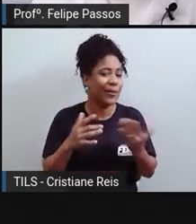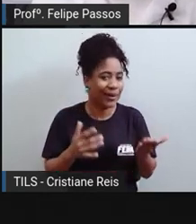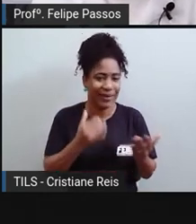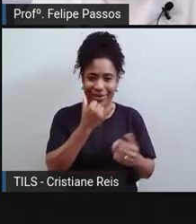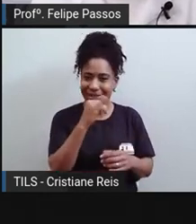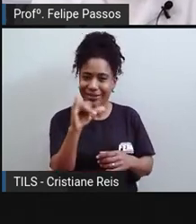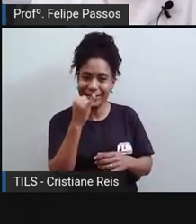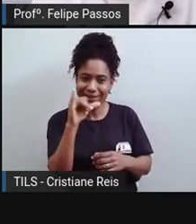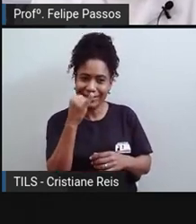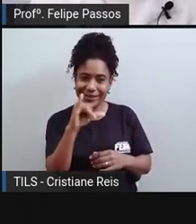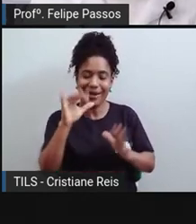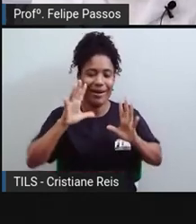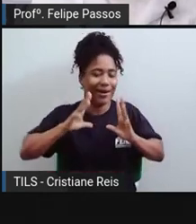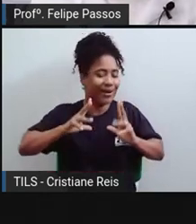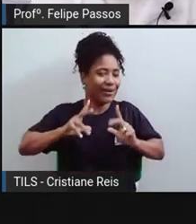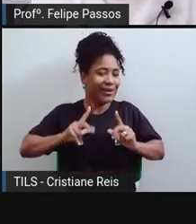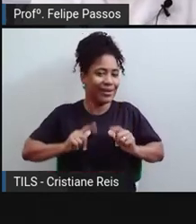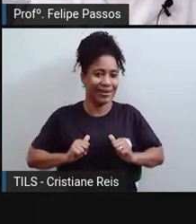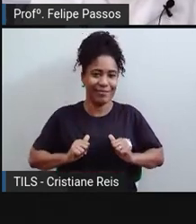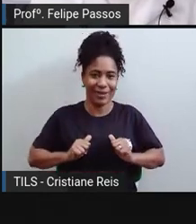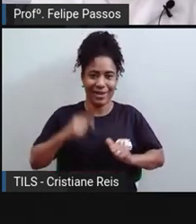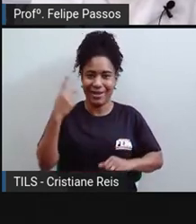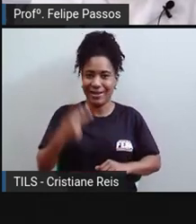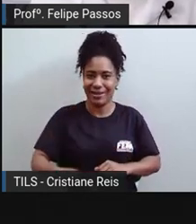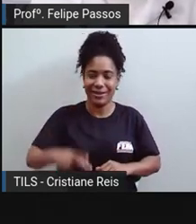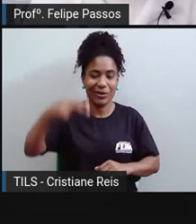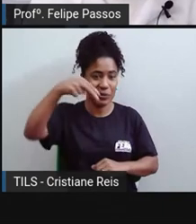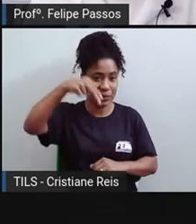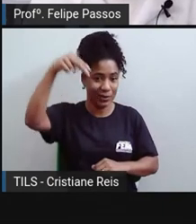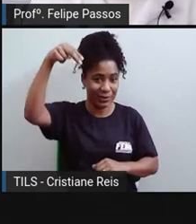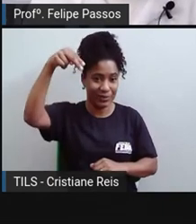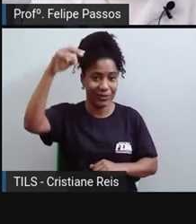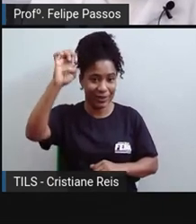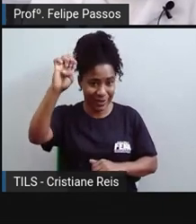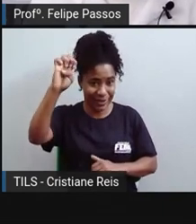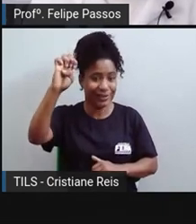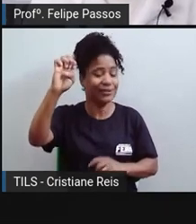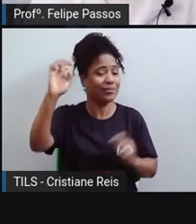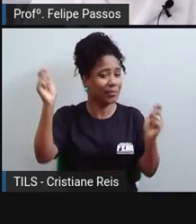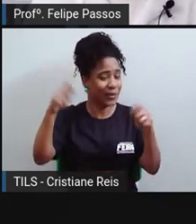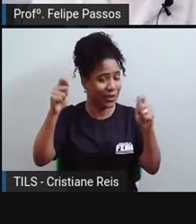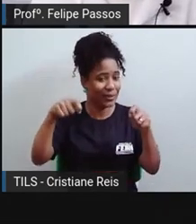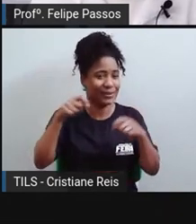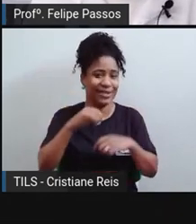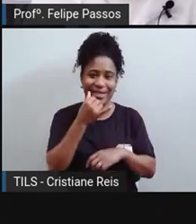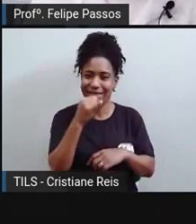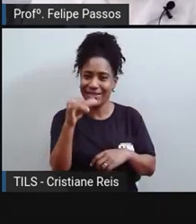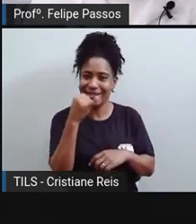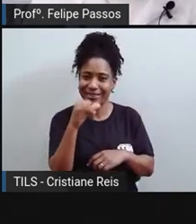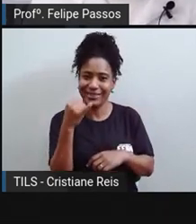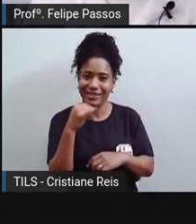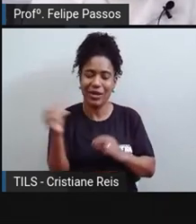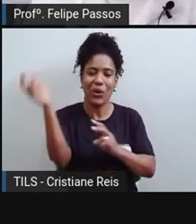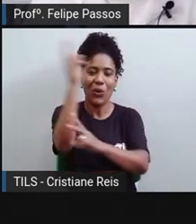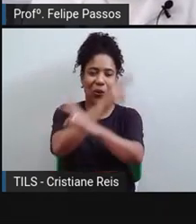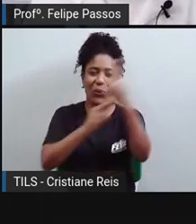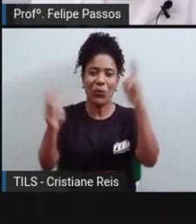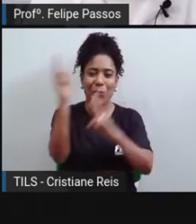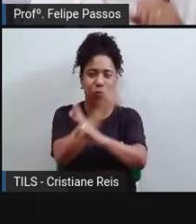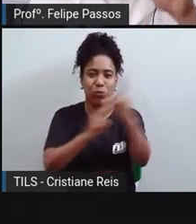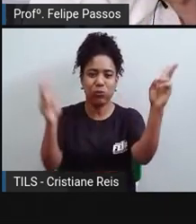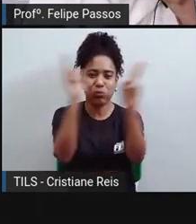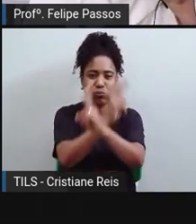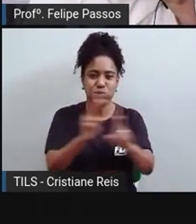super eficaz, que o Brasil, o Nordeste, tinha muito potencial, energia eólica, graças a Deus, tem crescido as usinas